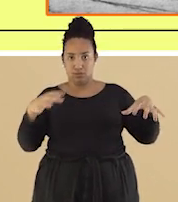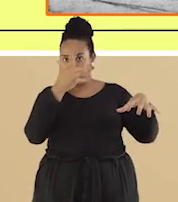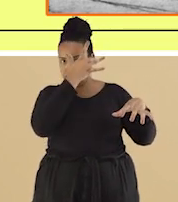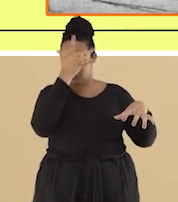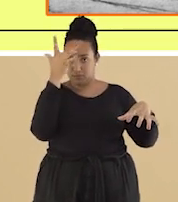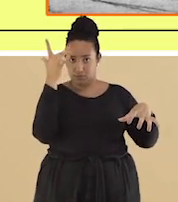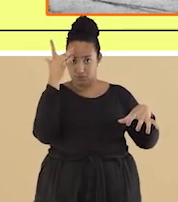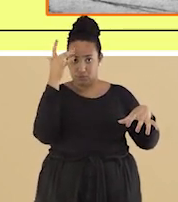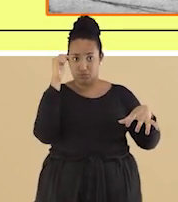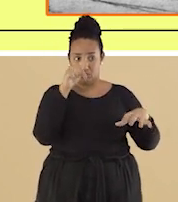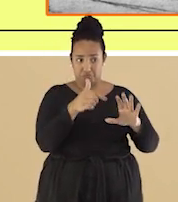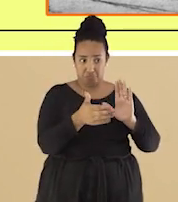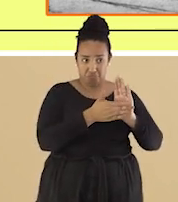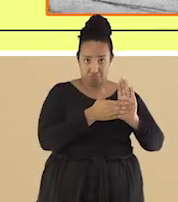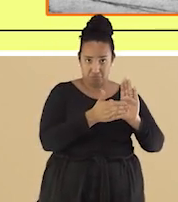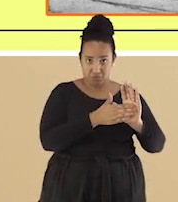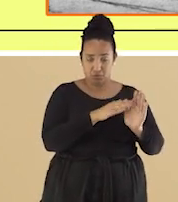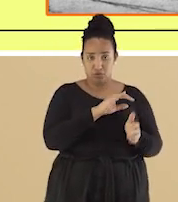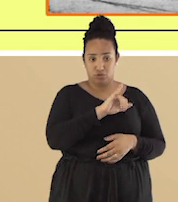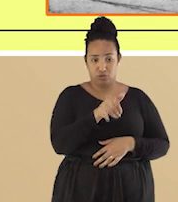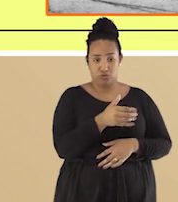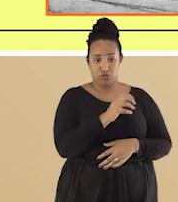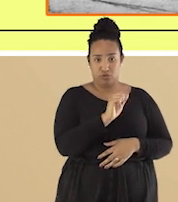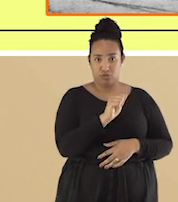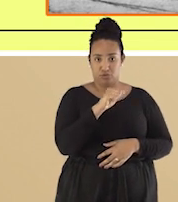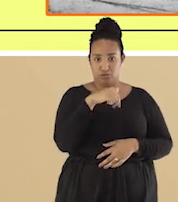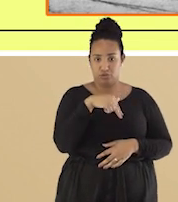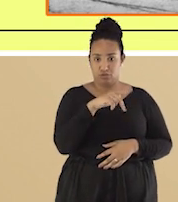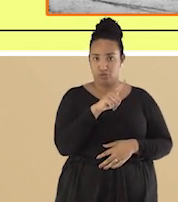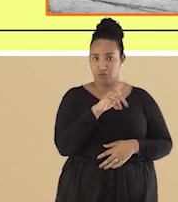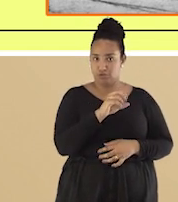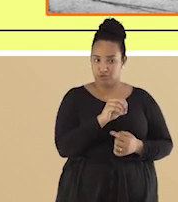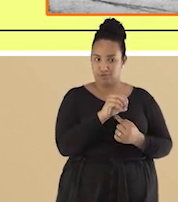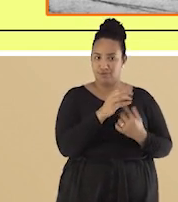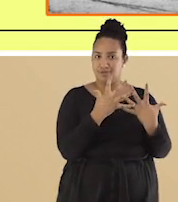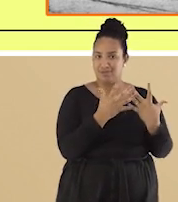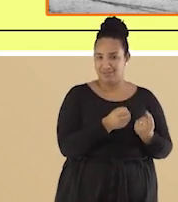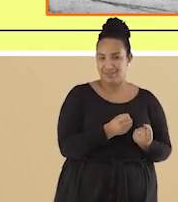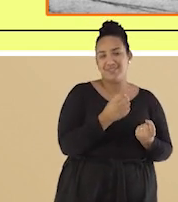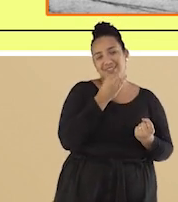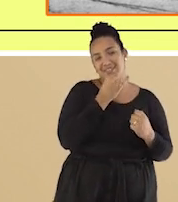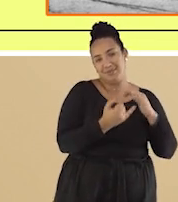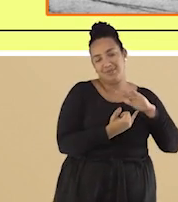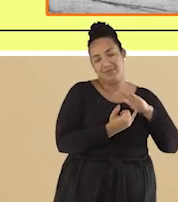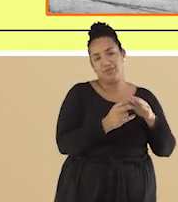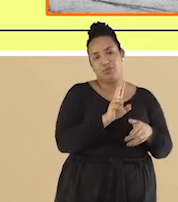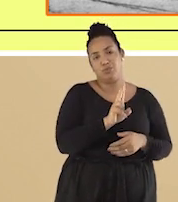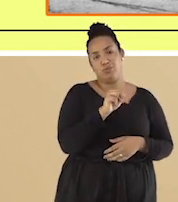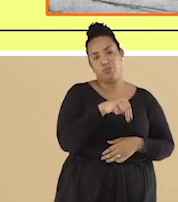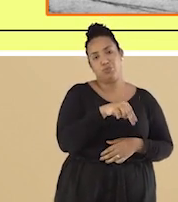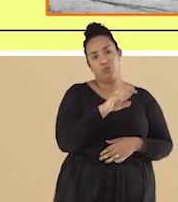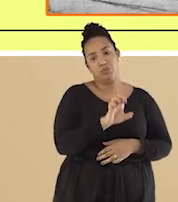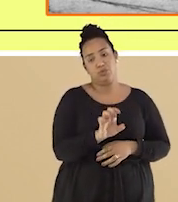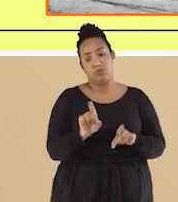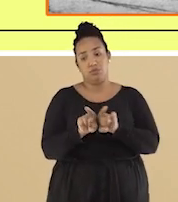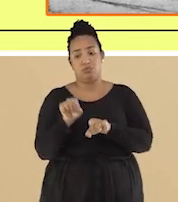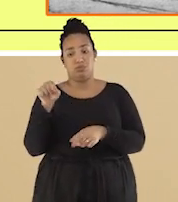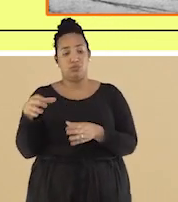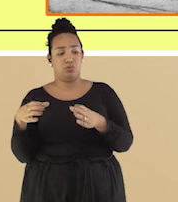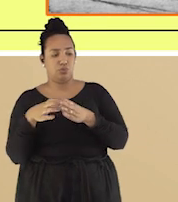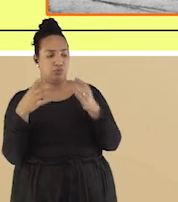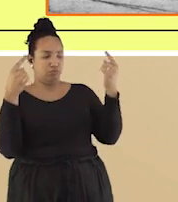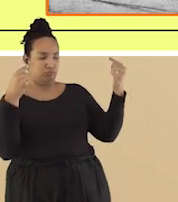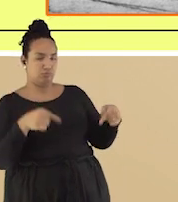simpatizavam com as propostas de João Goulart, como era o caso da UNE, e aqueles que eram contrários a ela, como o caso dos